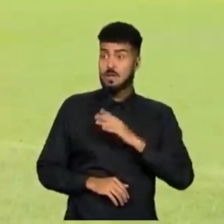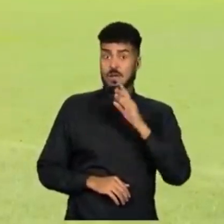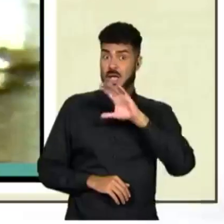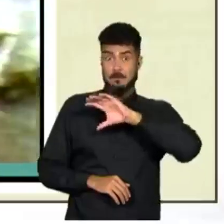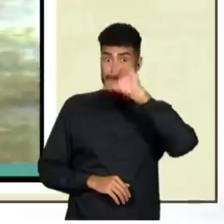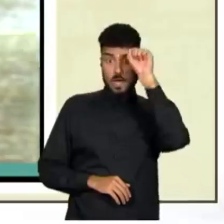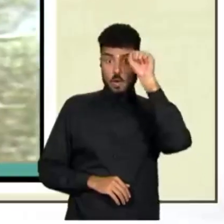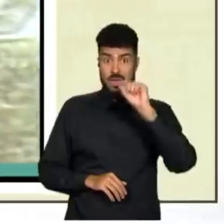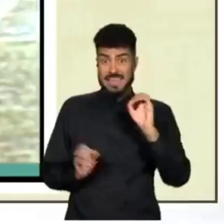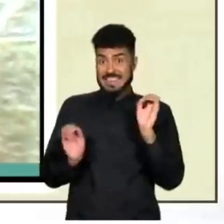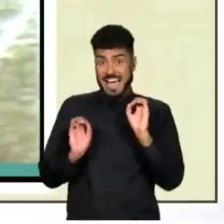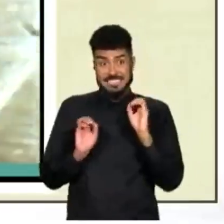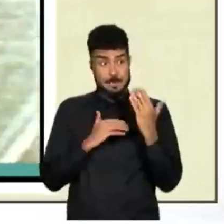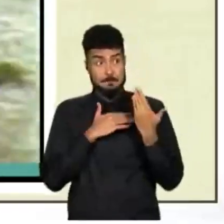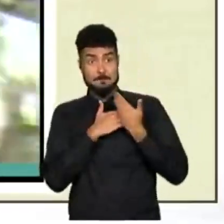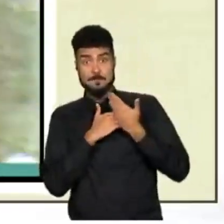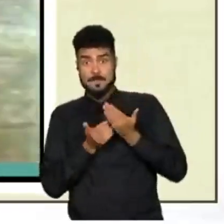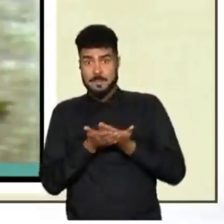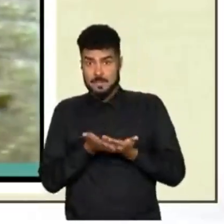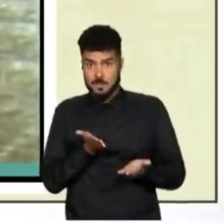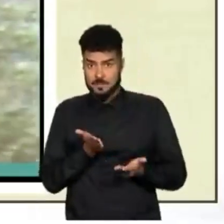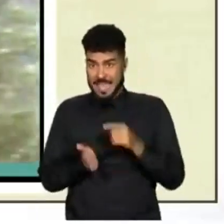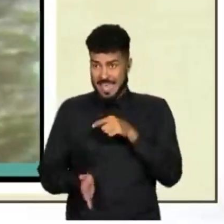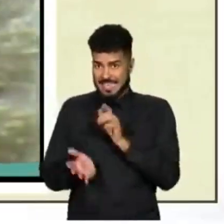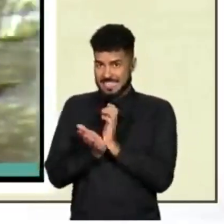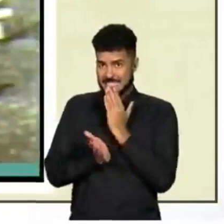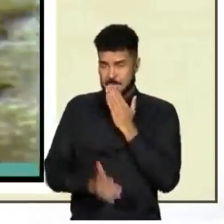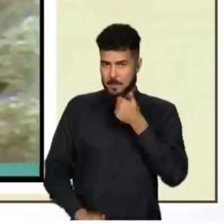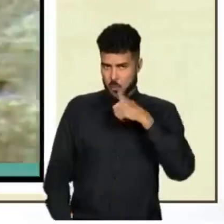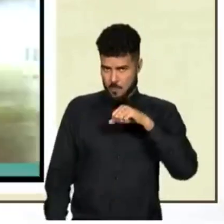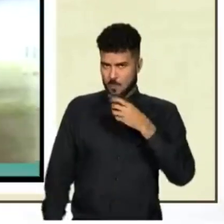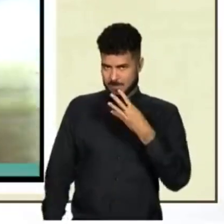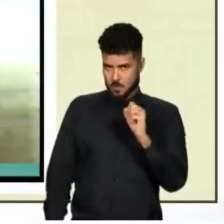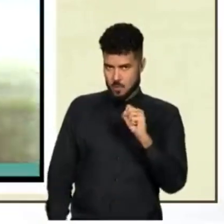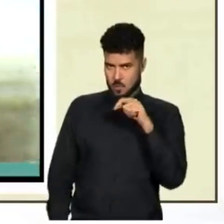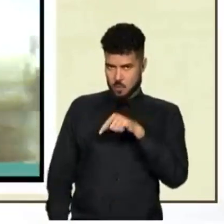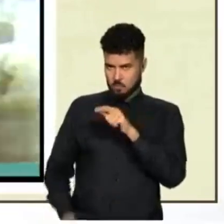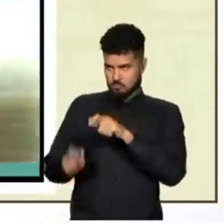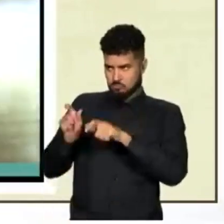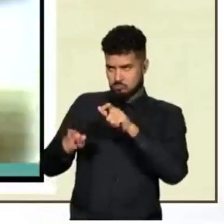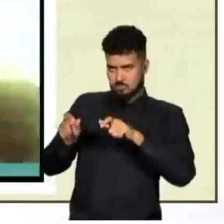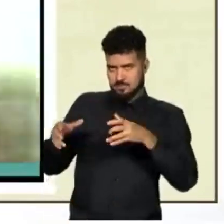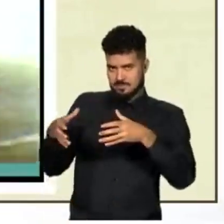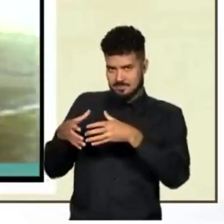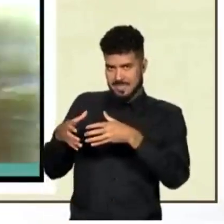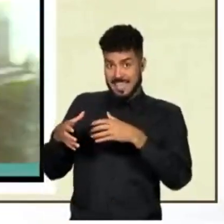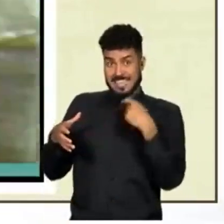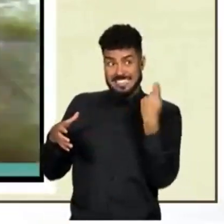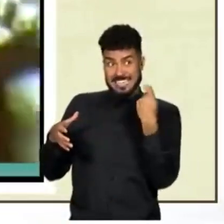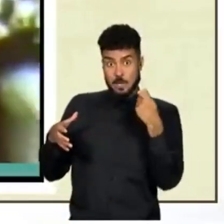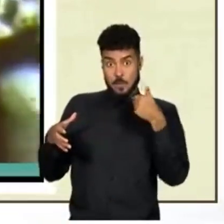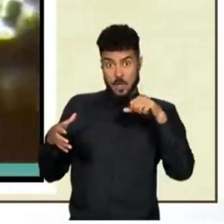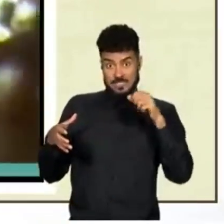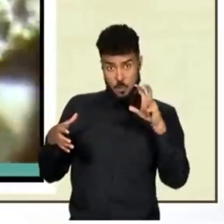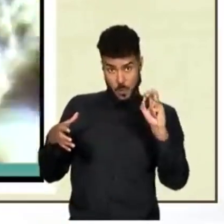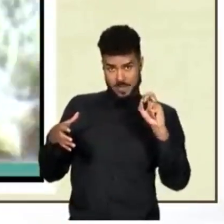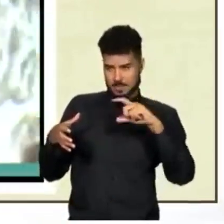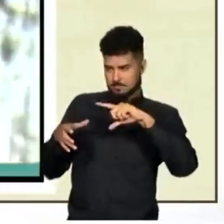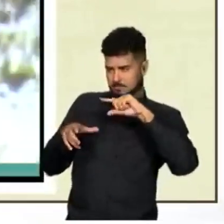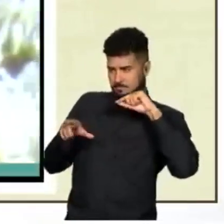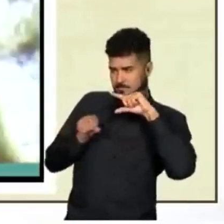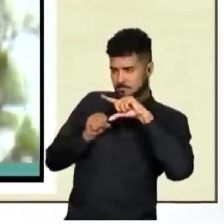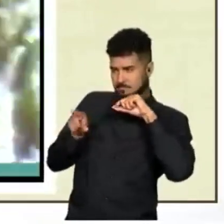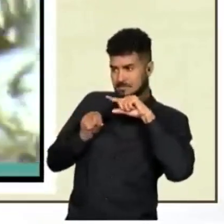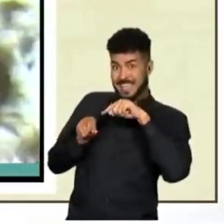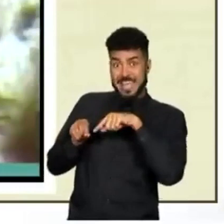depende de aprovar ainda, de potencial construtivo. Primeiro se falava que a obra já começaria esse ano, e o presidente